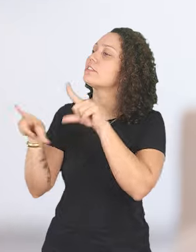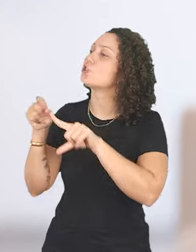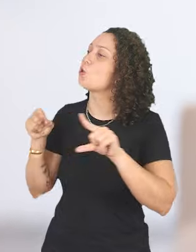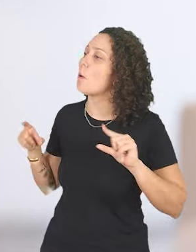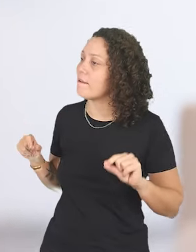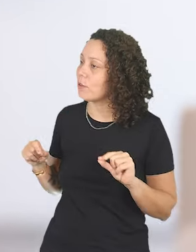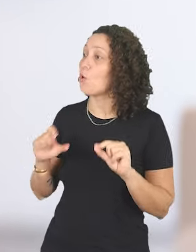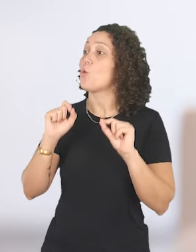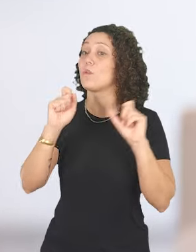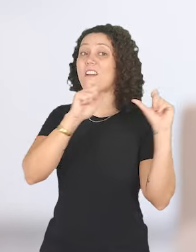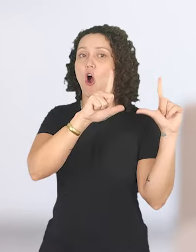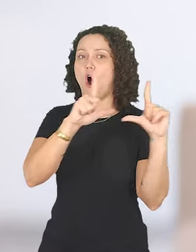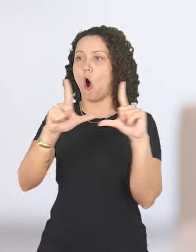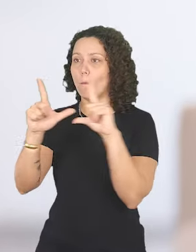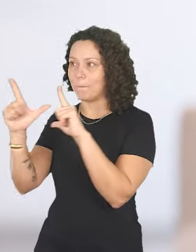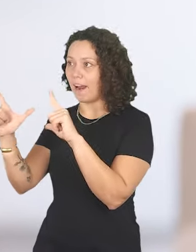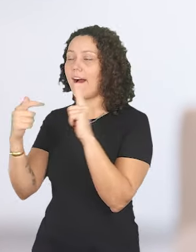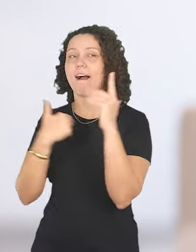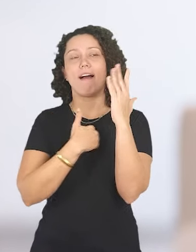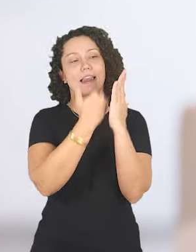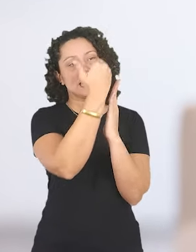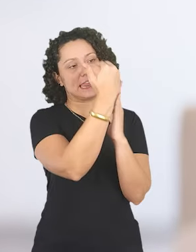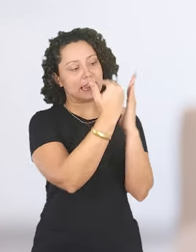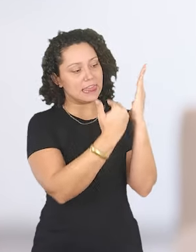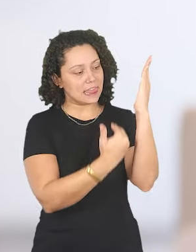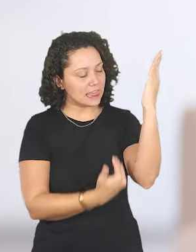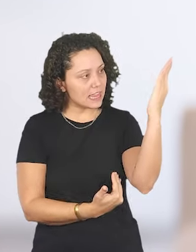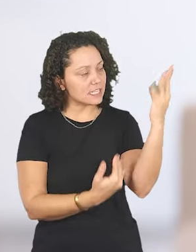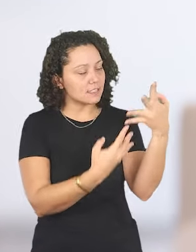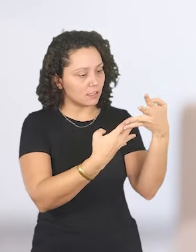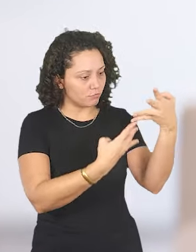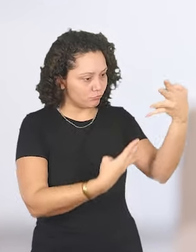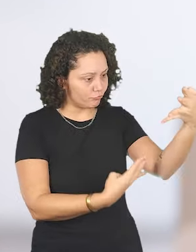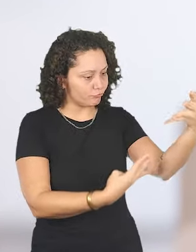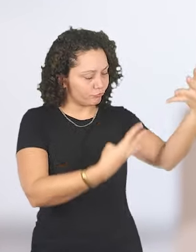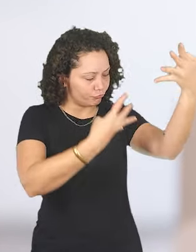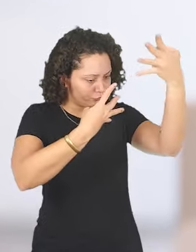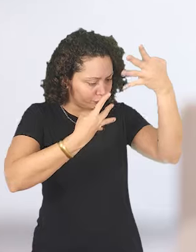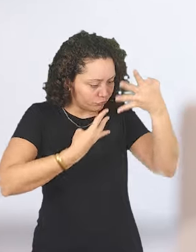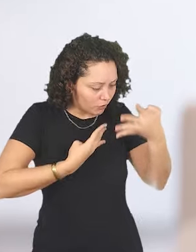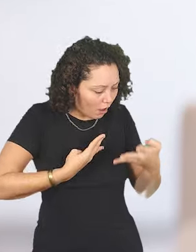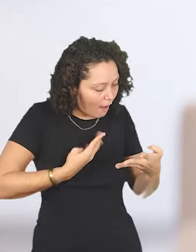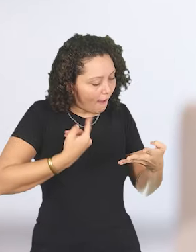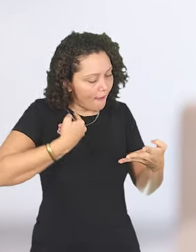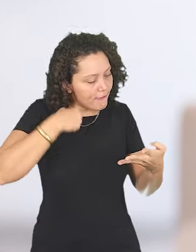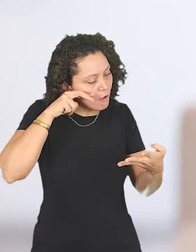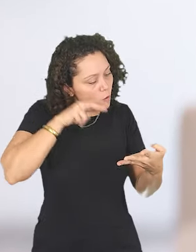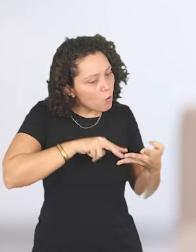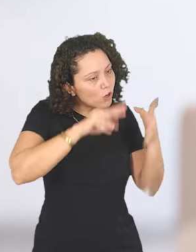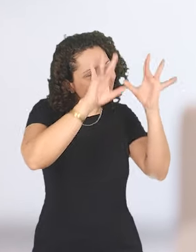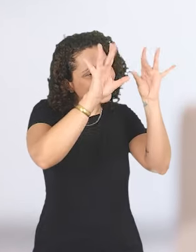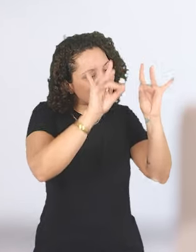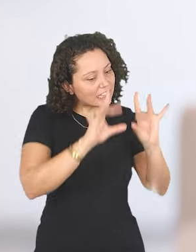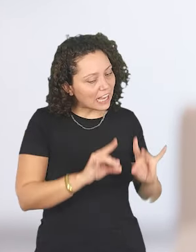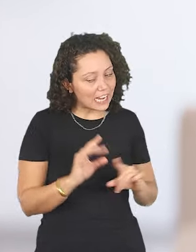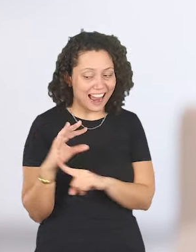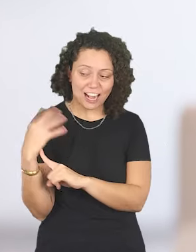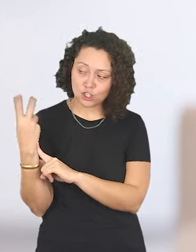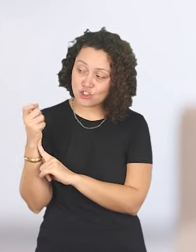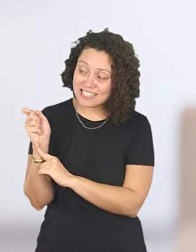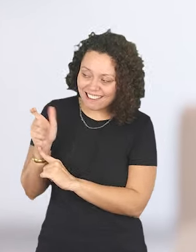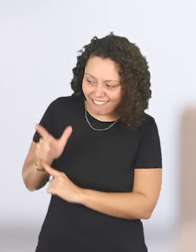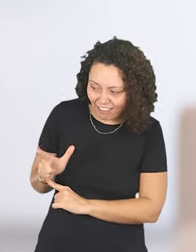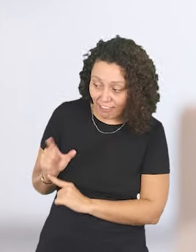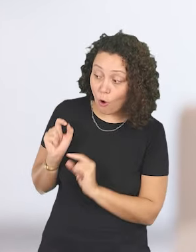sendo selecionados, que vão figurar nessa exposição, e aí a gente começa a trabalhar com todo o detalhamento, Quem é o